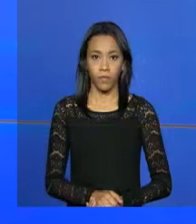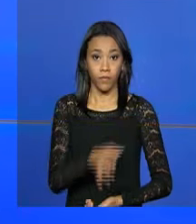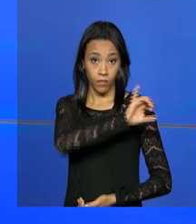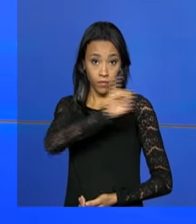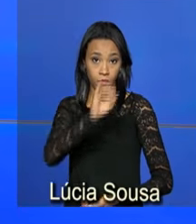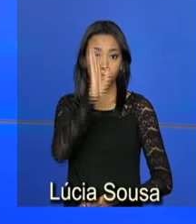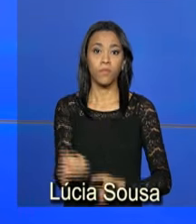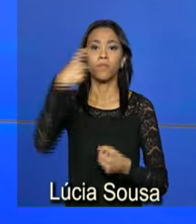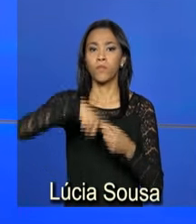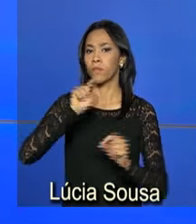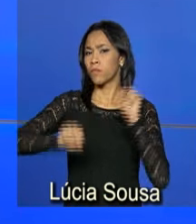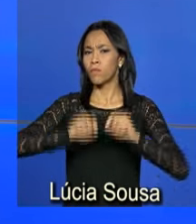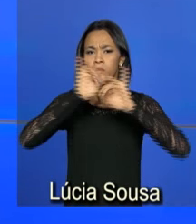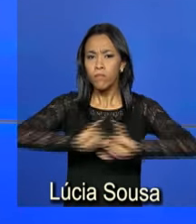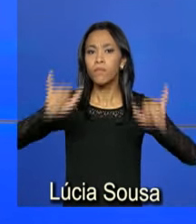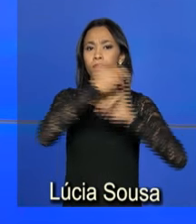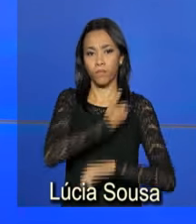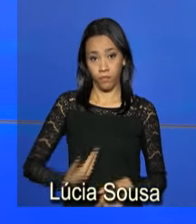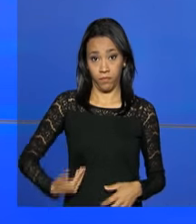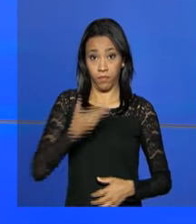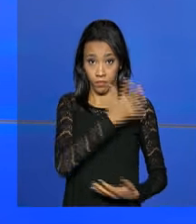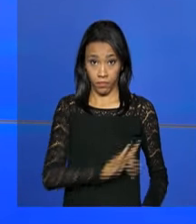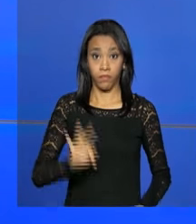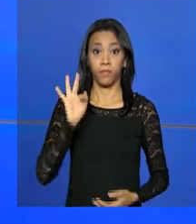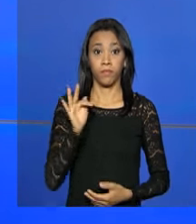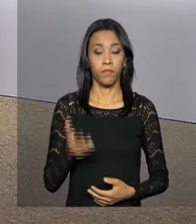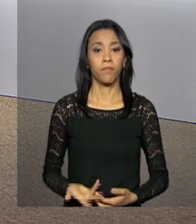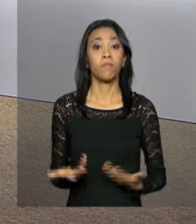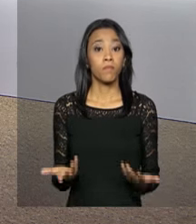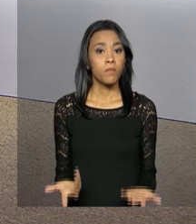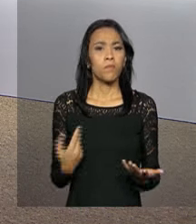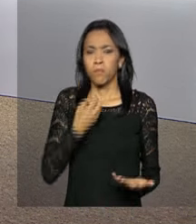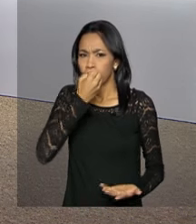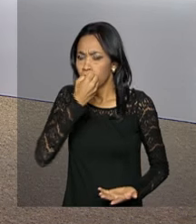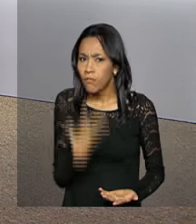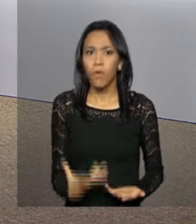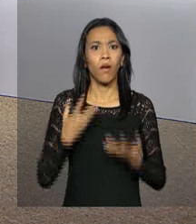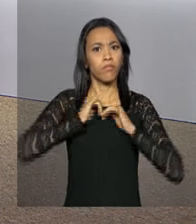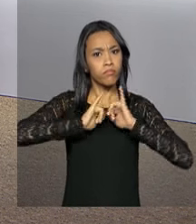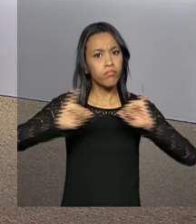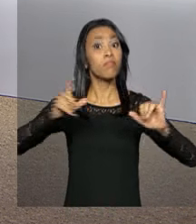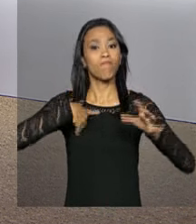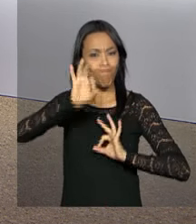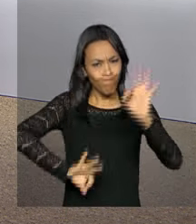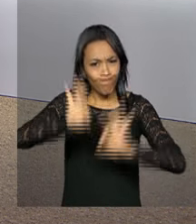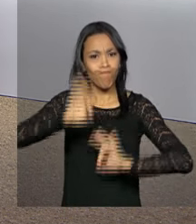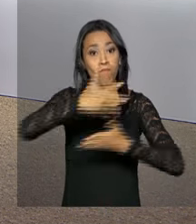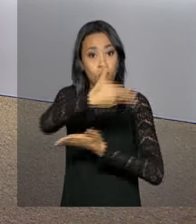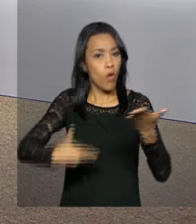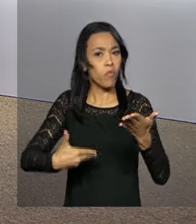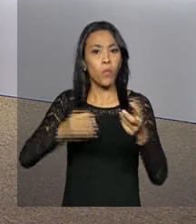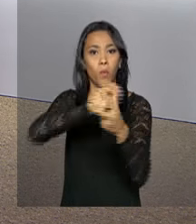Olá, estamos de volta com as últimas notícias do governo federal. Uma boa novidade para quem planeja fazer as